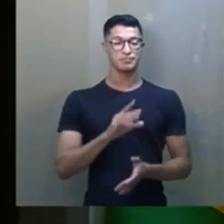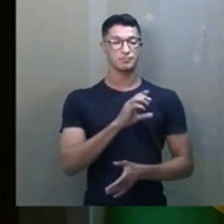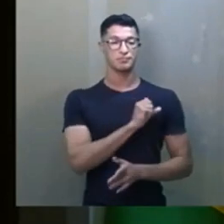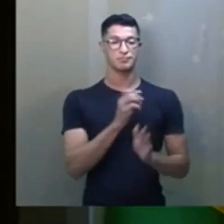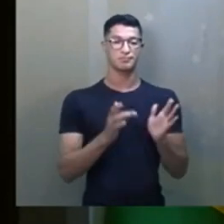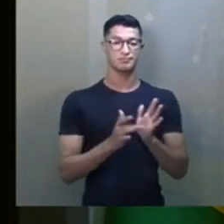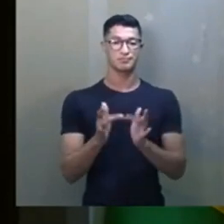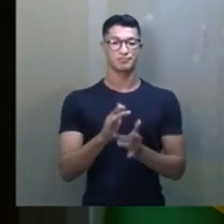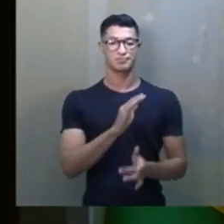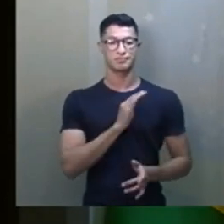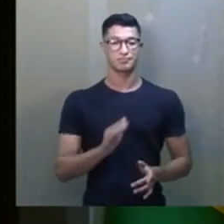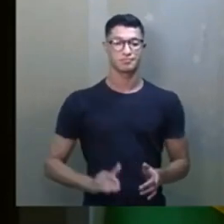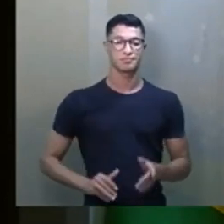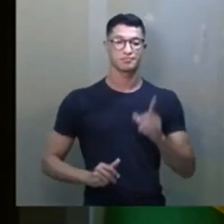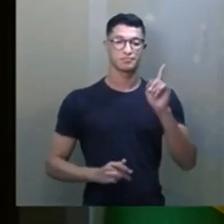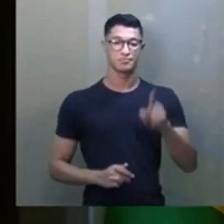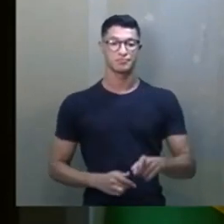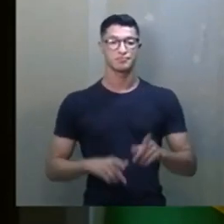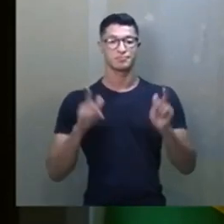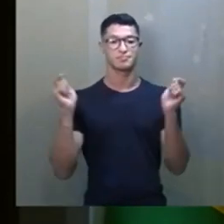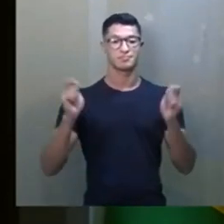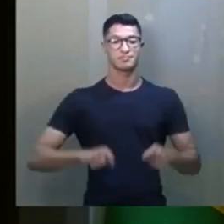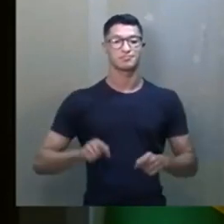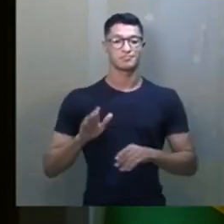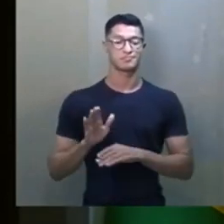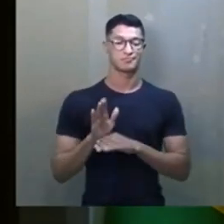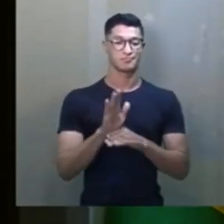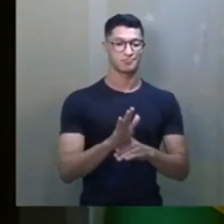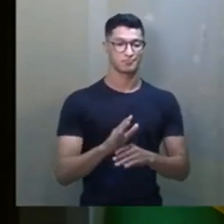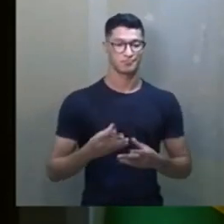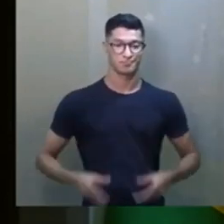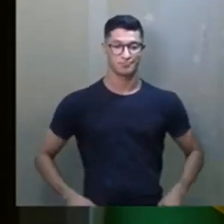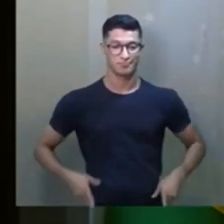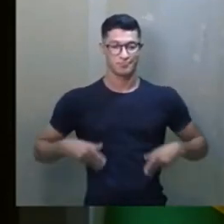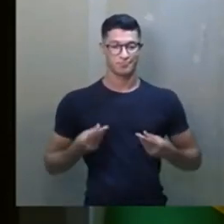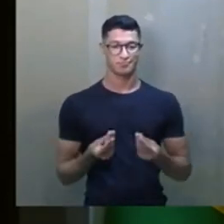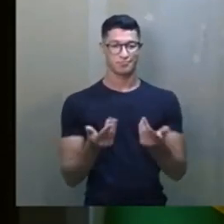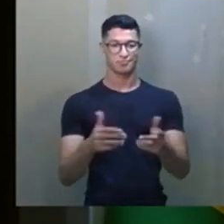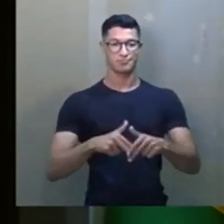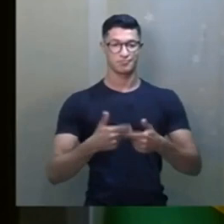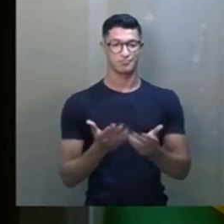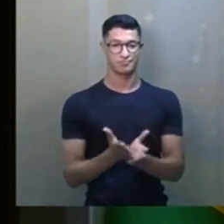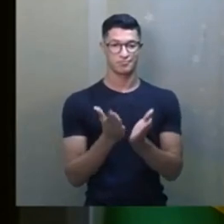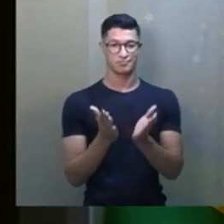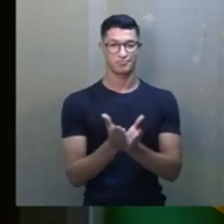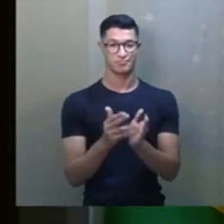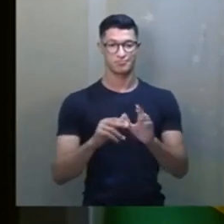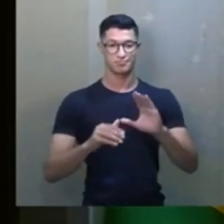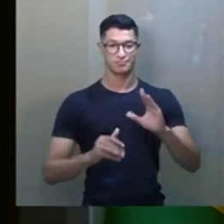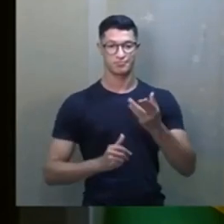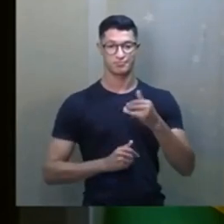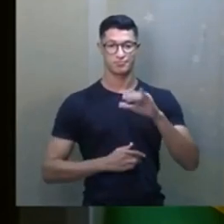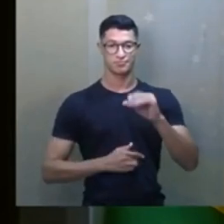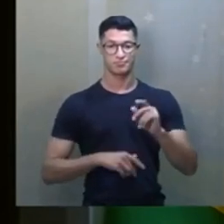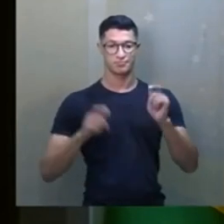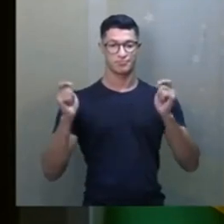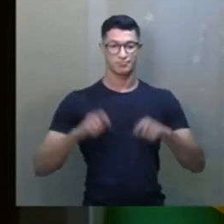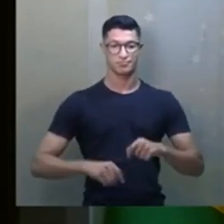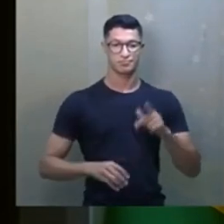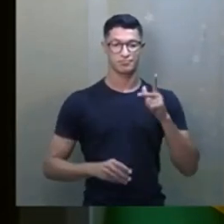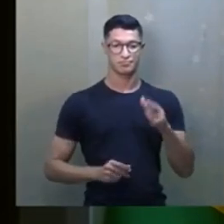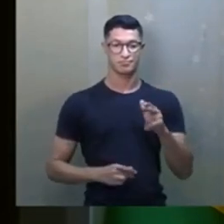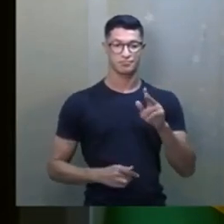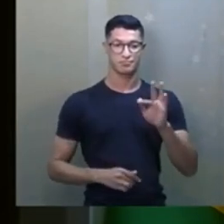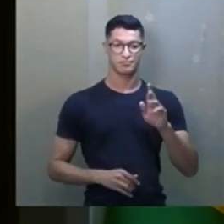como o Cristo, é que são capazes de esmolar pelos necessitados. Chico foi capaz, assim